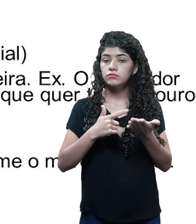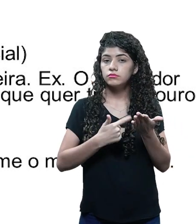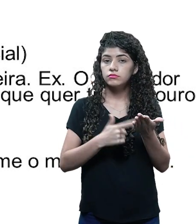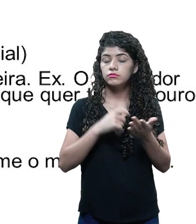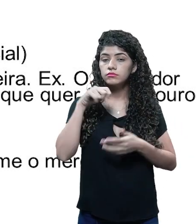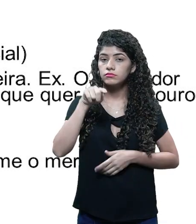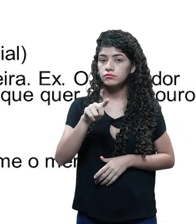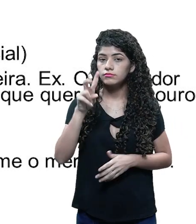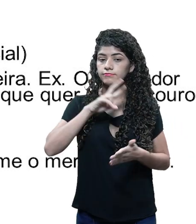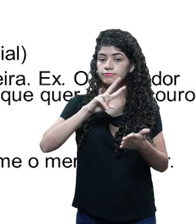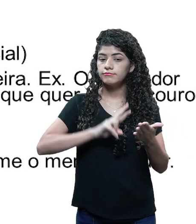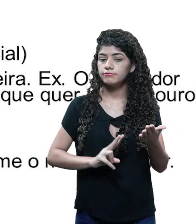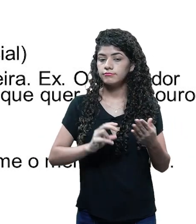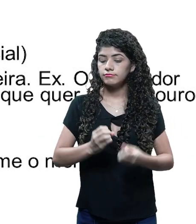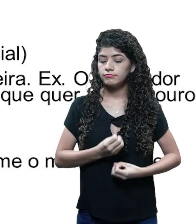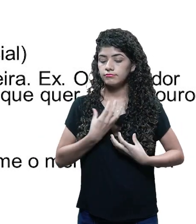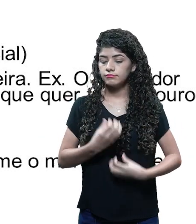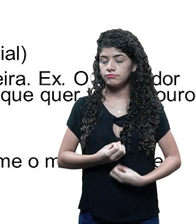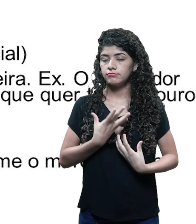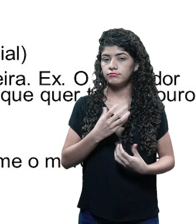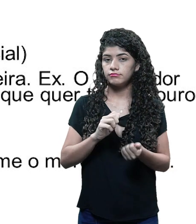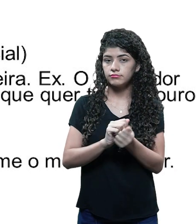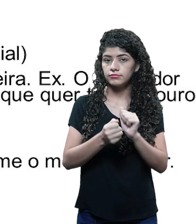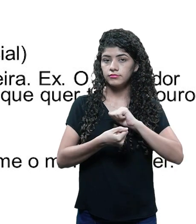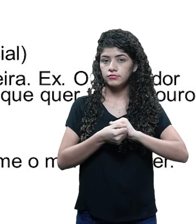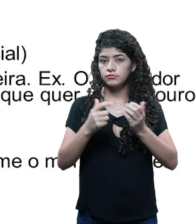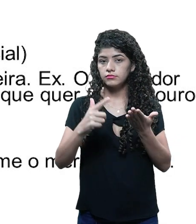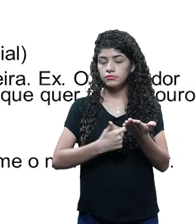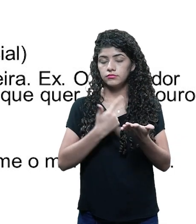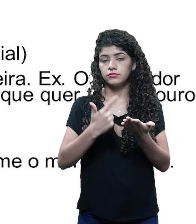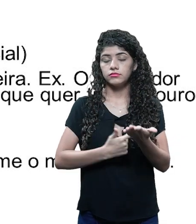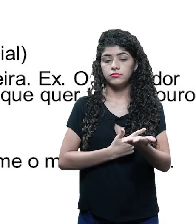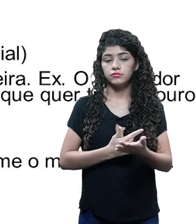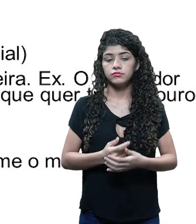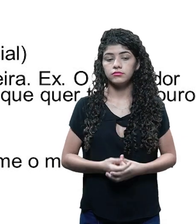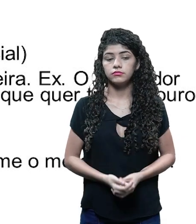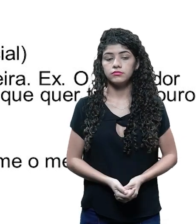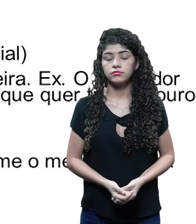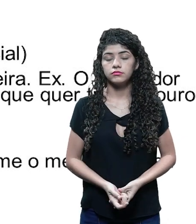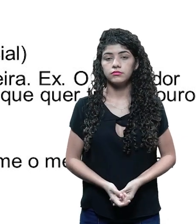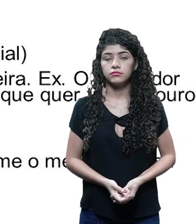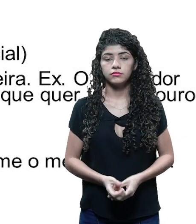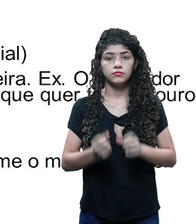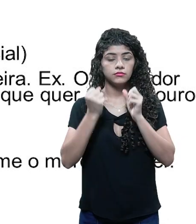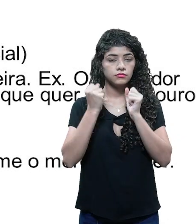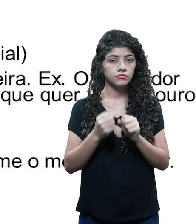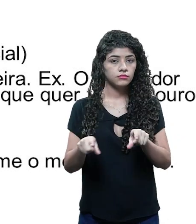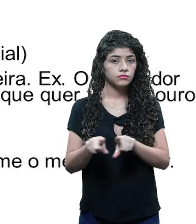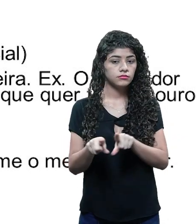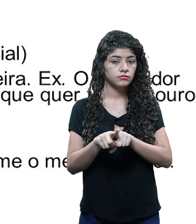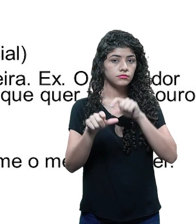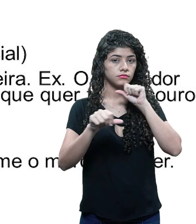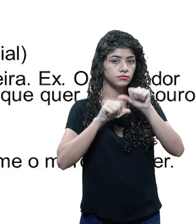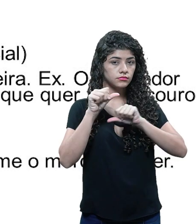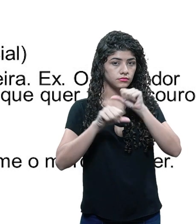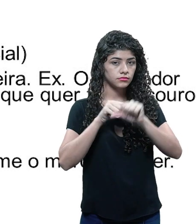você leu, e você se inspira desse livro, adapta esse livro para um roteiro, certo? Ela pode ser também